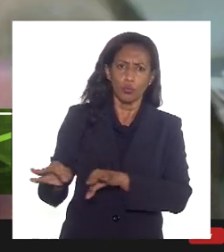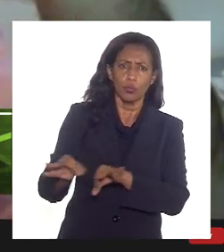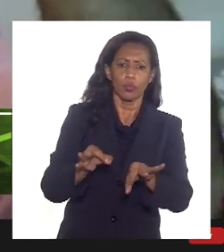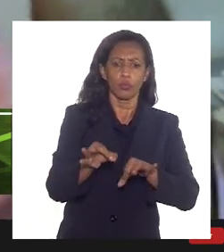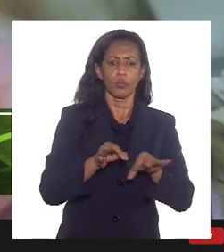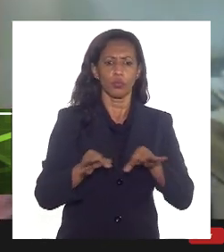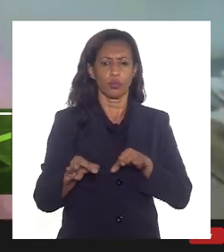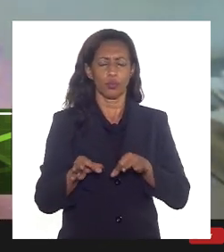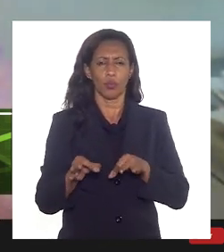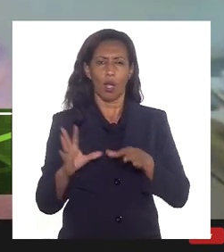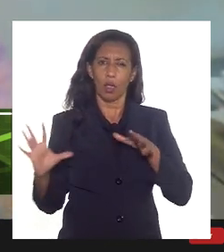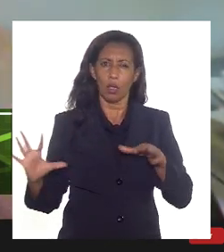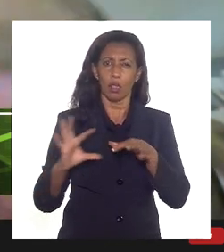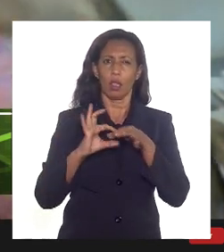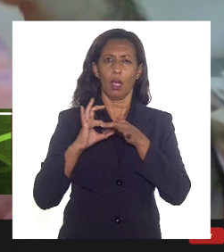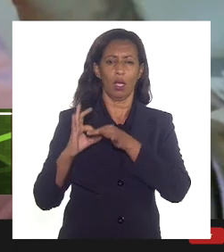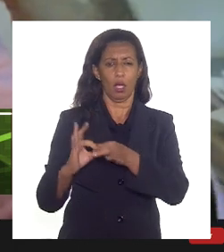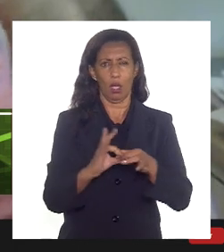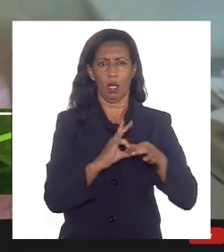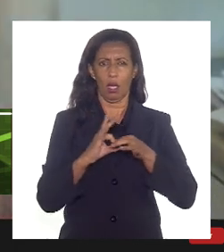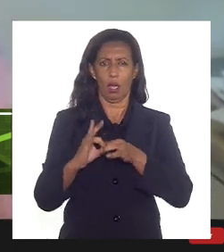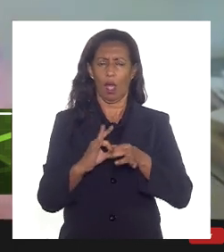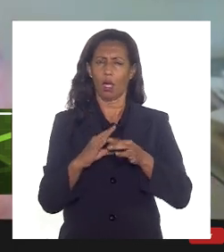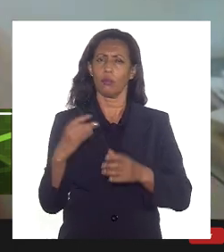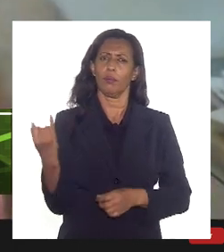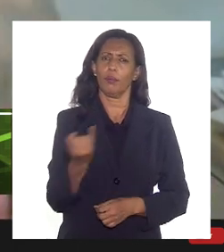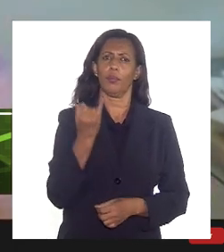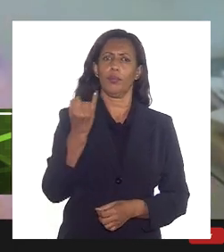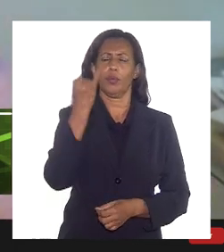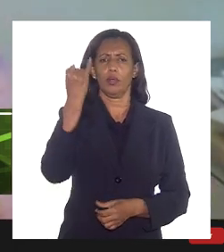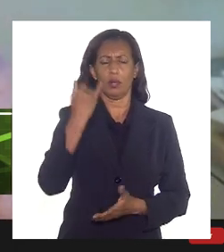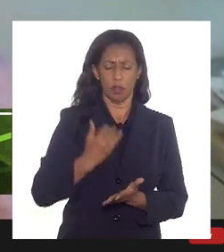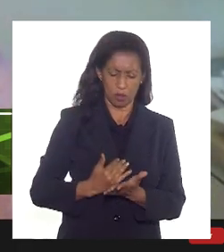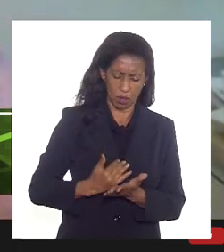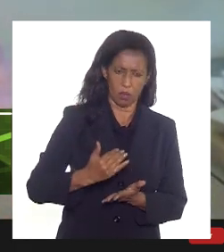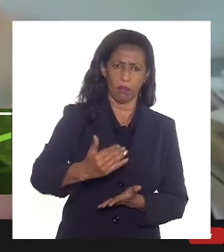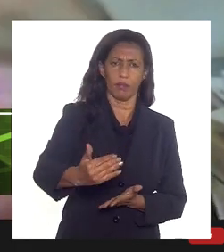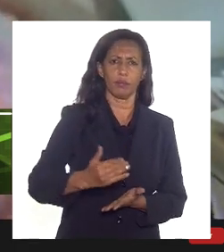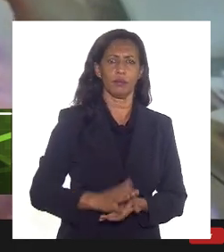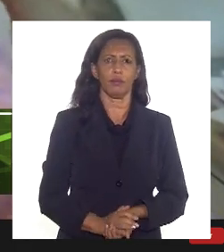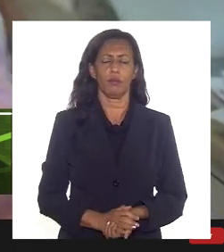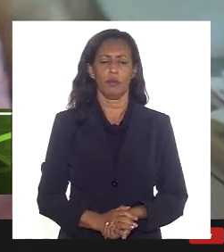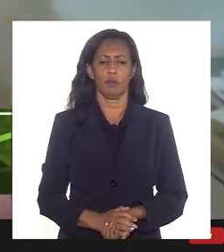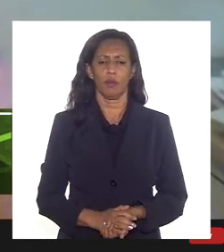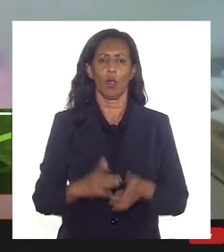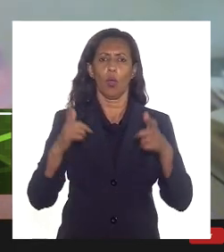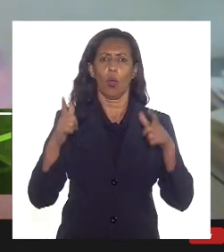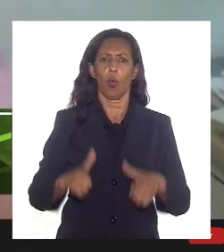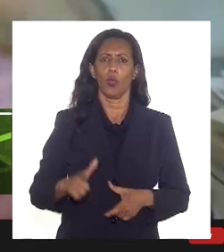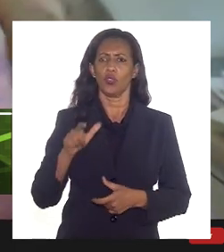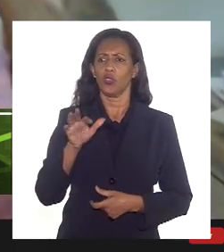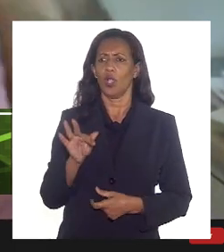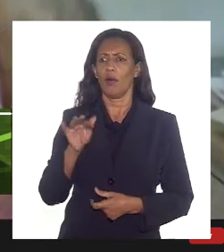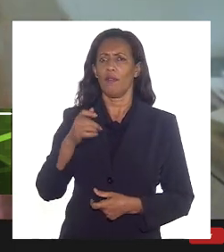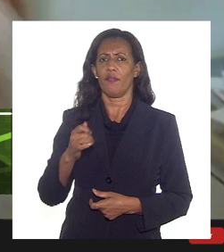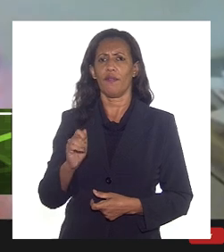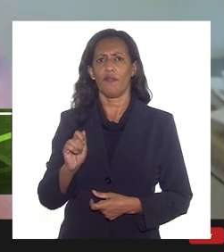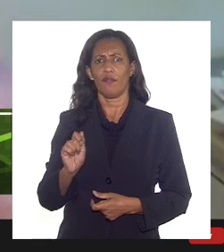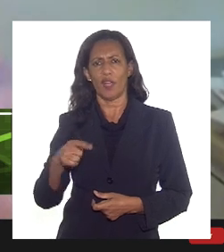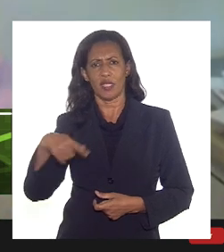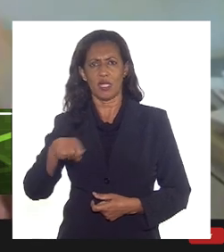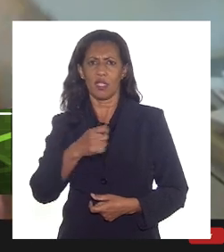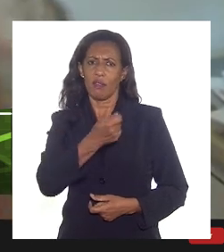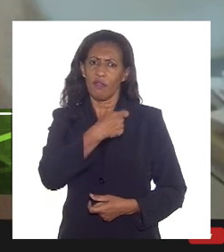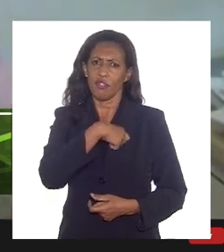integrado de muita importância daqui para frente, onde a Fazenda fiscaliza junto com